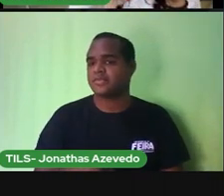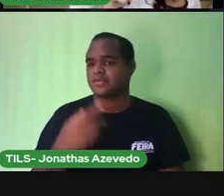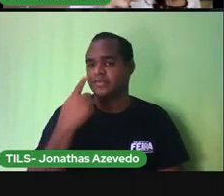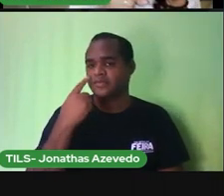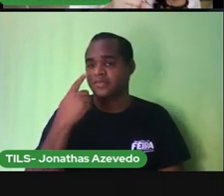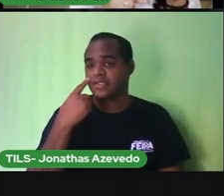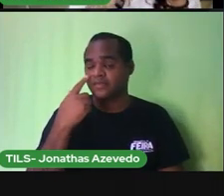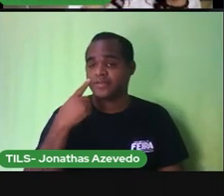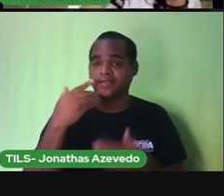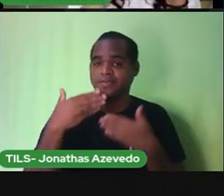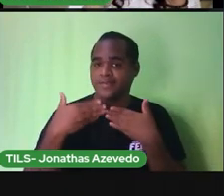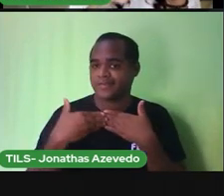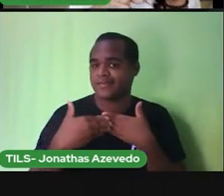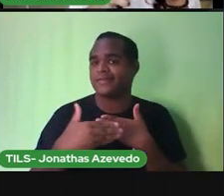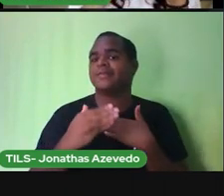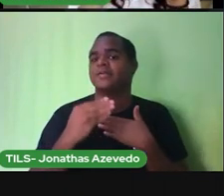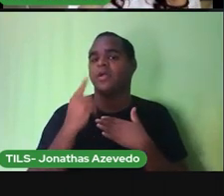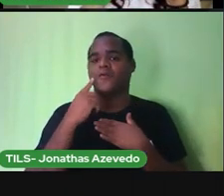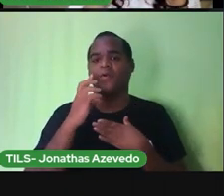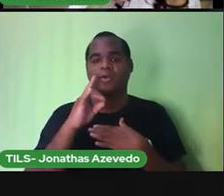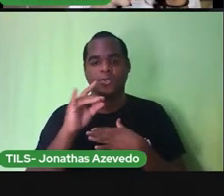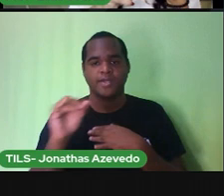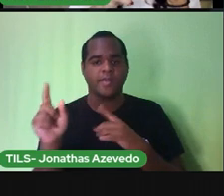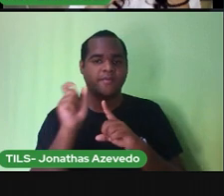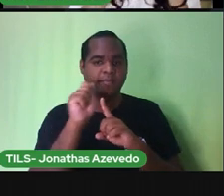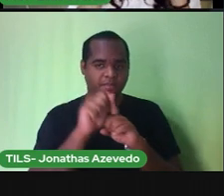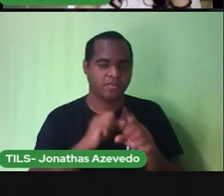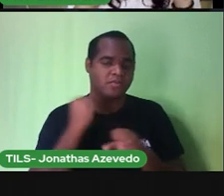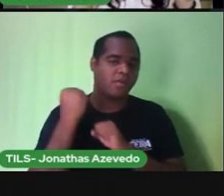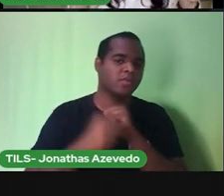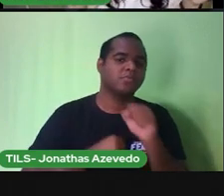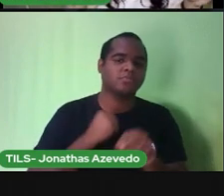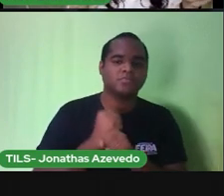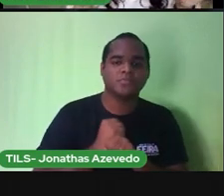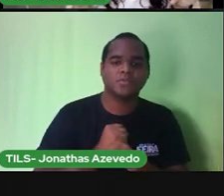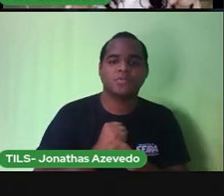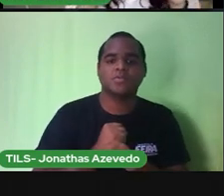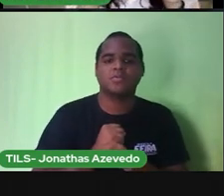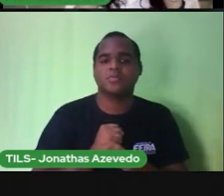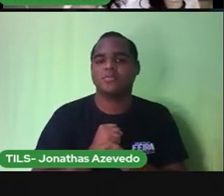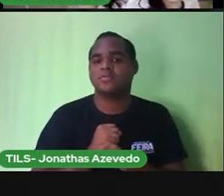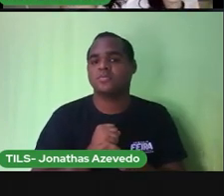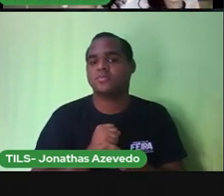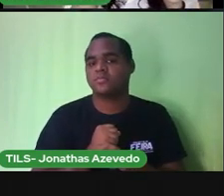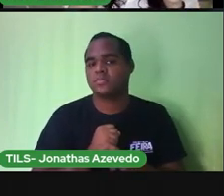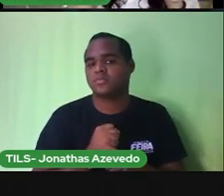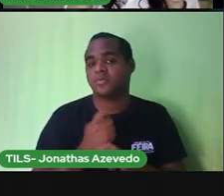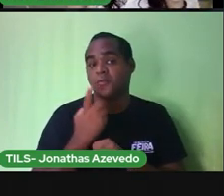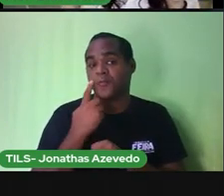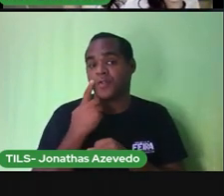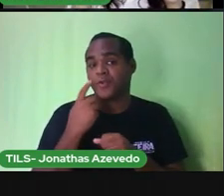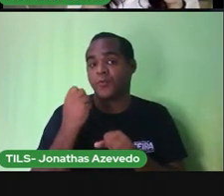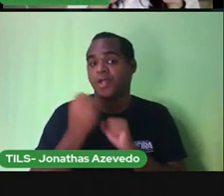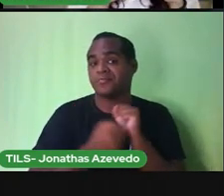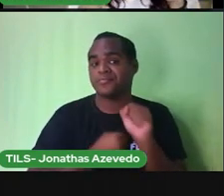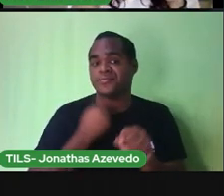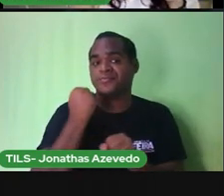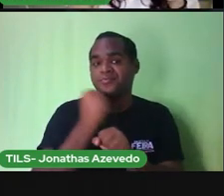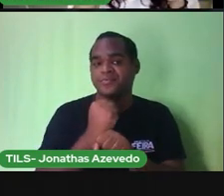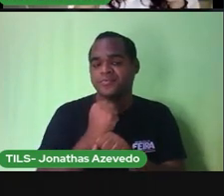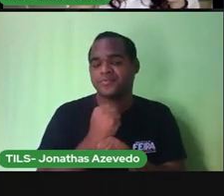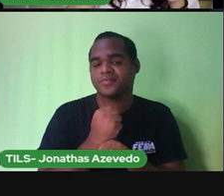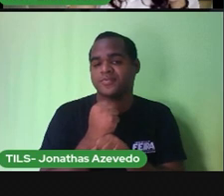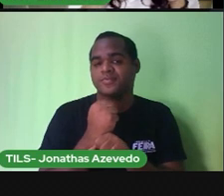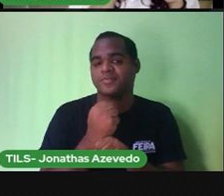completa o dia o mês e o ano só de olhar para o ano das